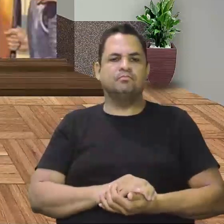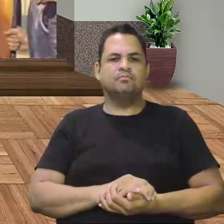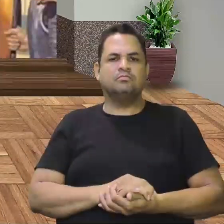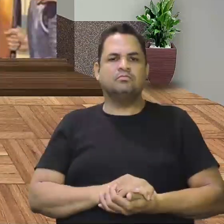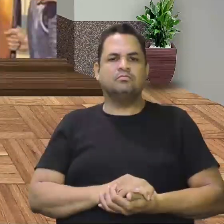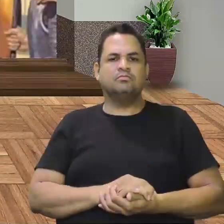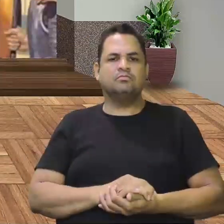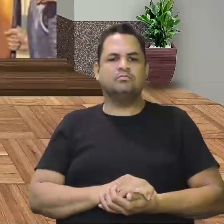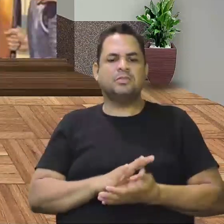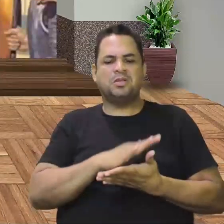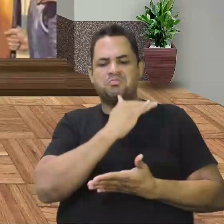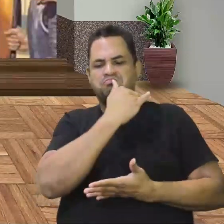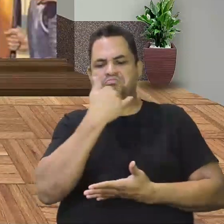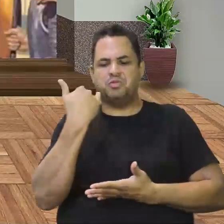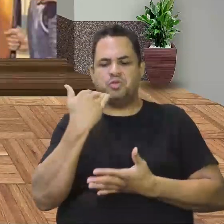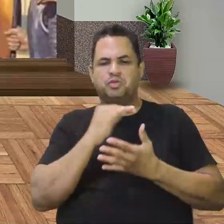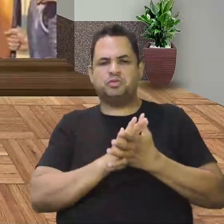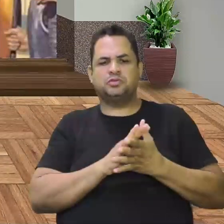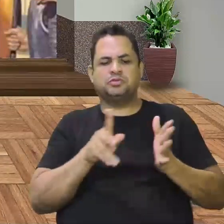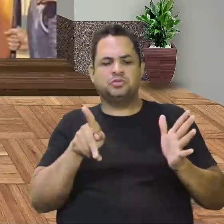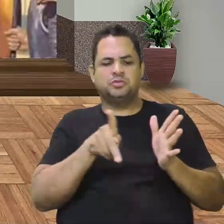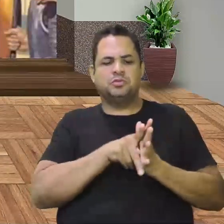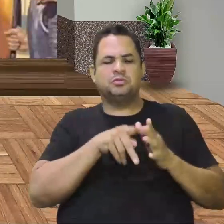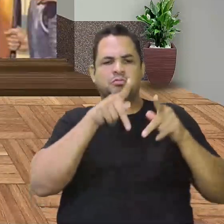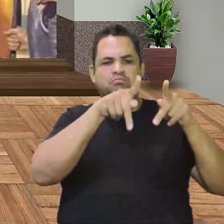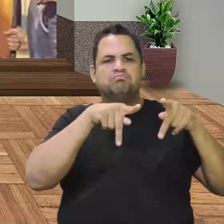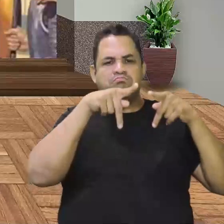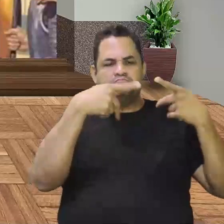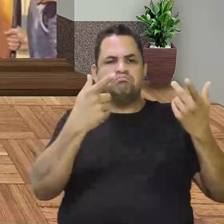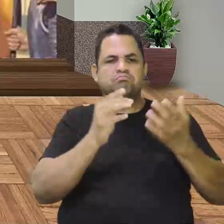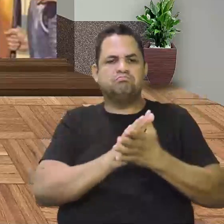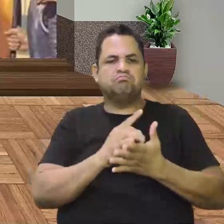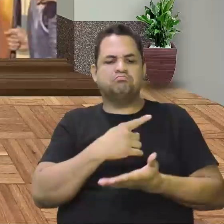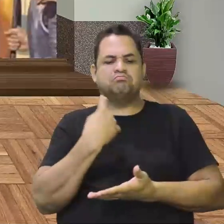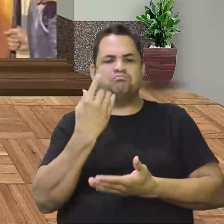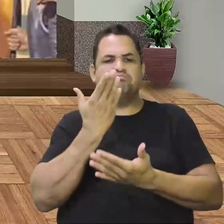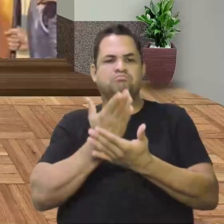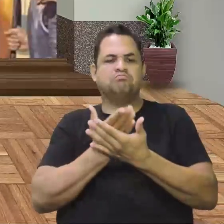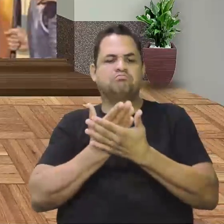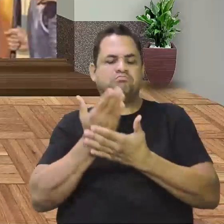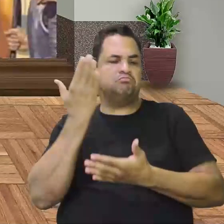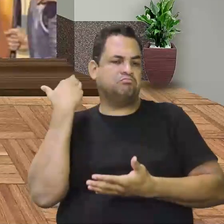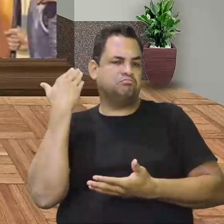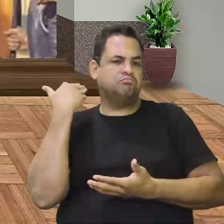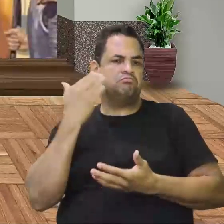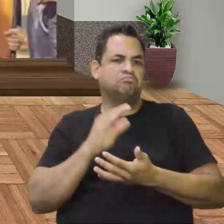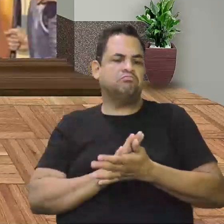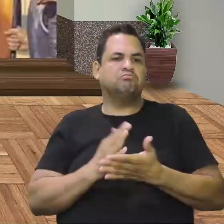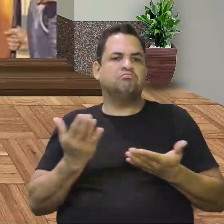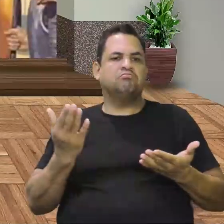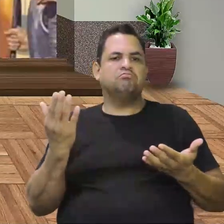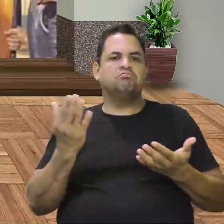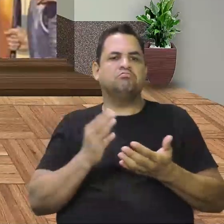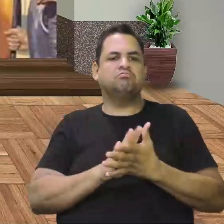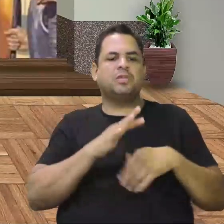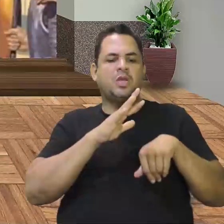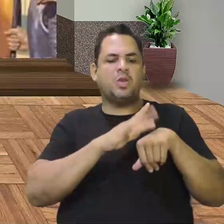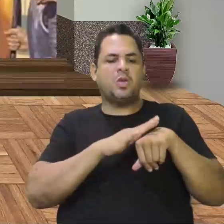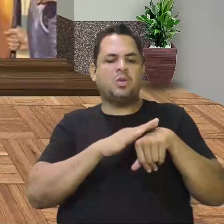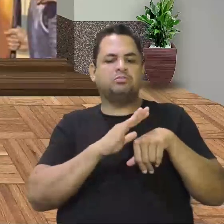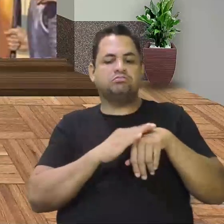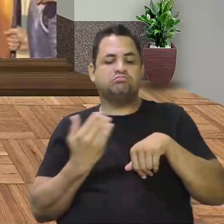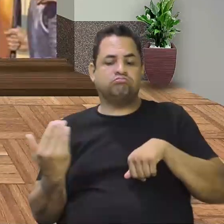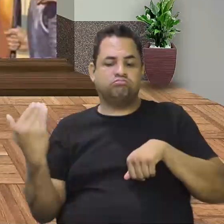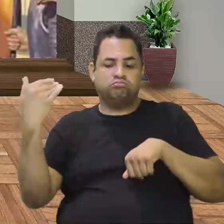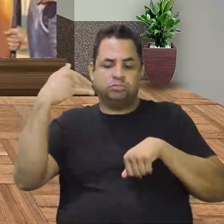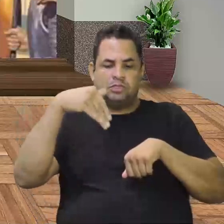A dizimação se deu, como nós já estudamos anteriormente, se deu com as doenças trazidas que não